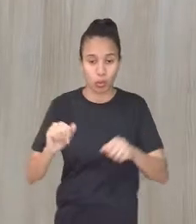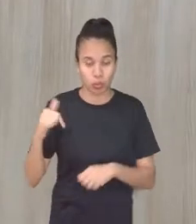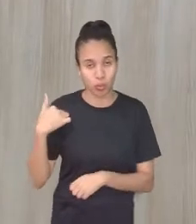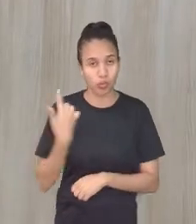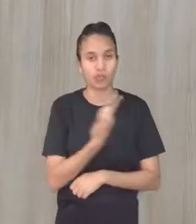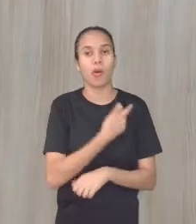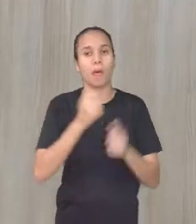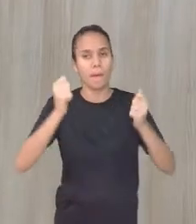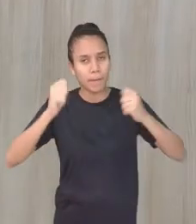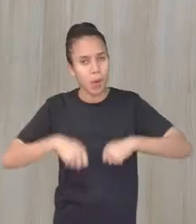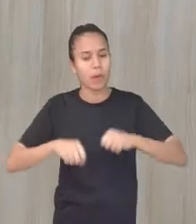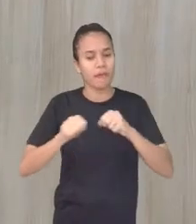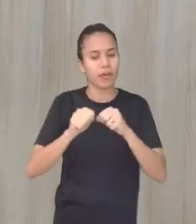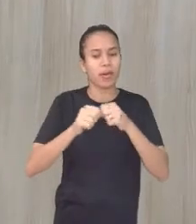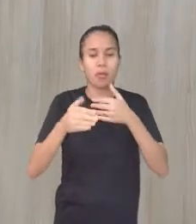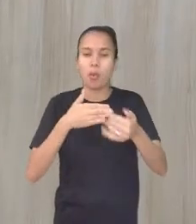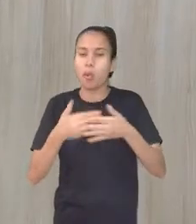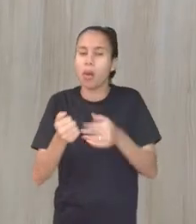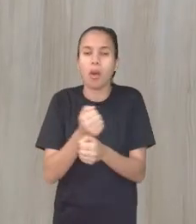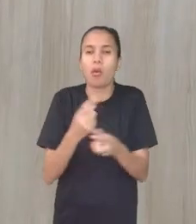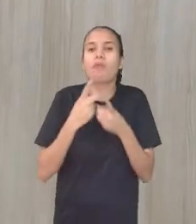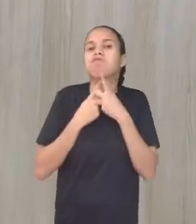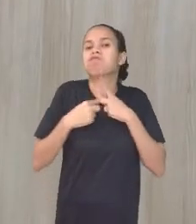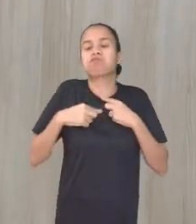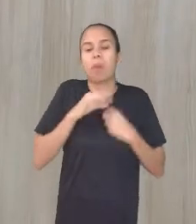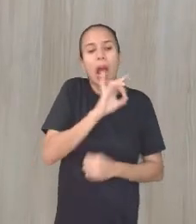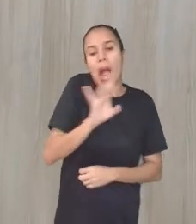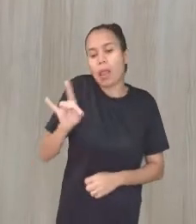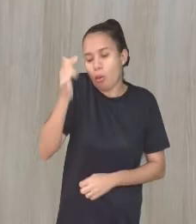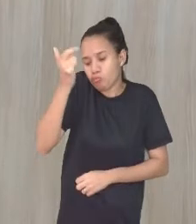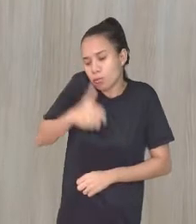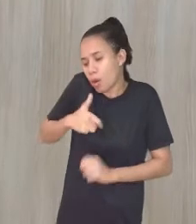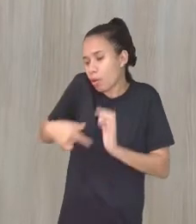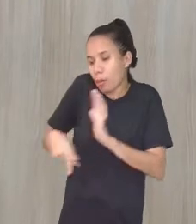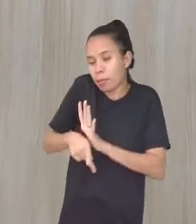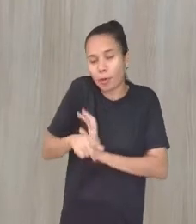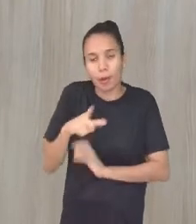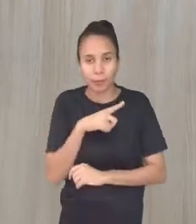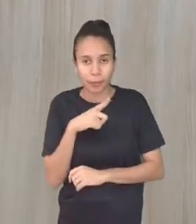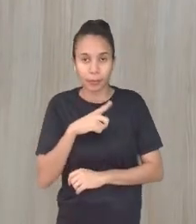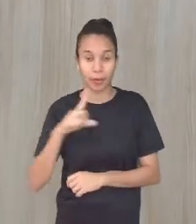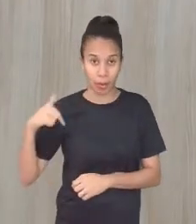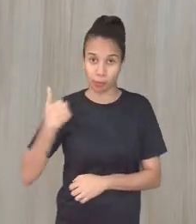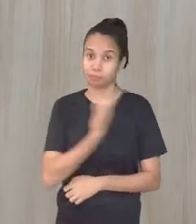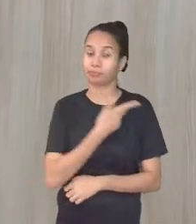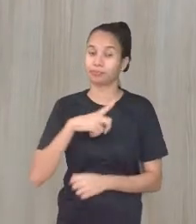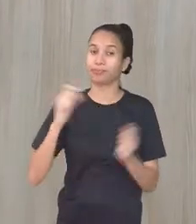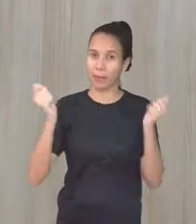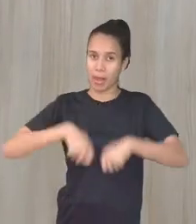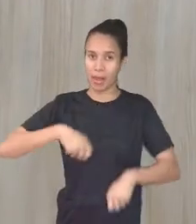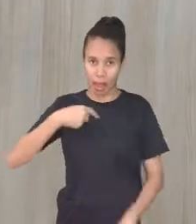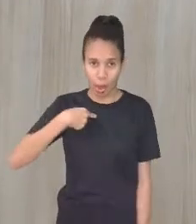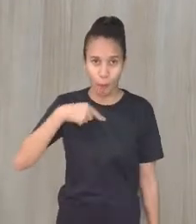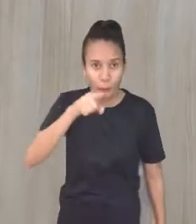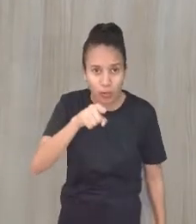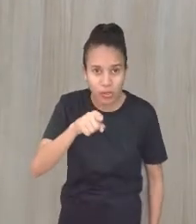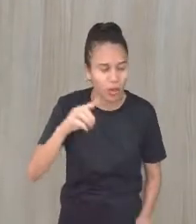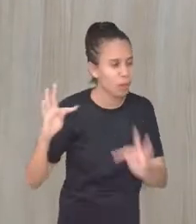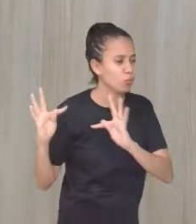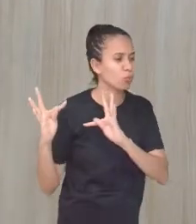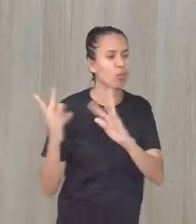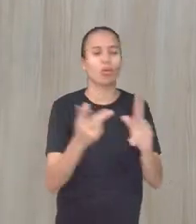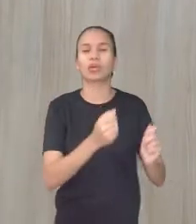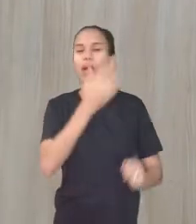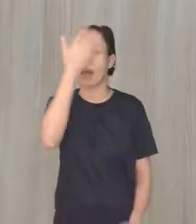fazer o que quisermos. Cada um do nosso modo, do nosso jeito. E que nós somos capazes. Eu, você, todos